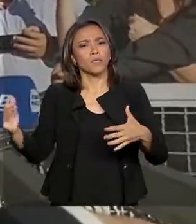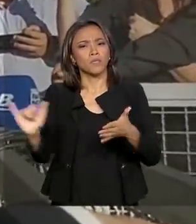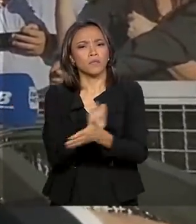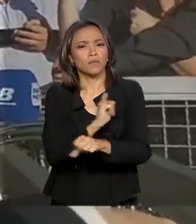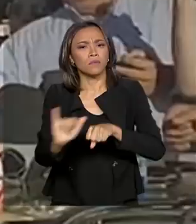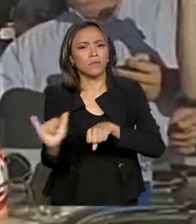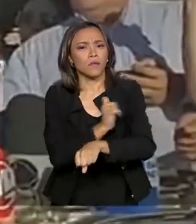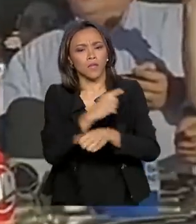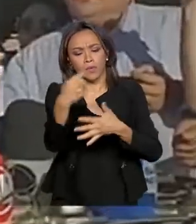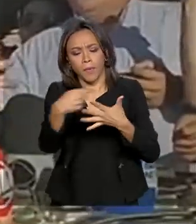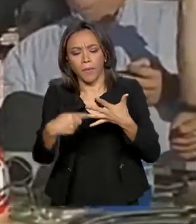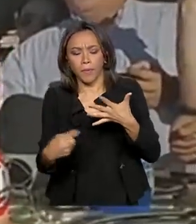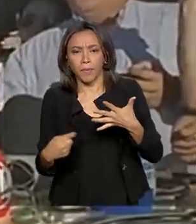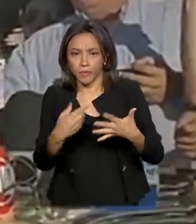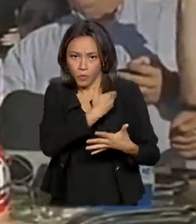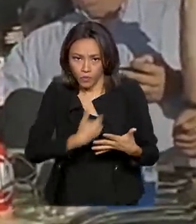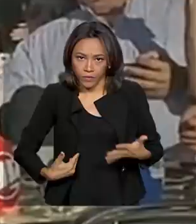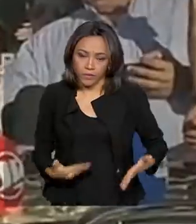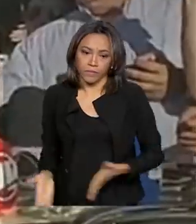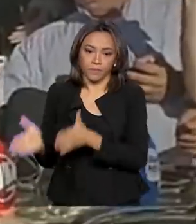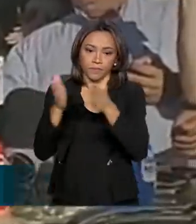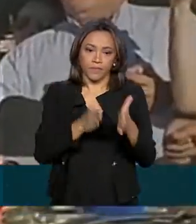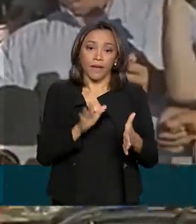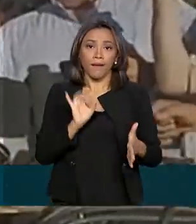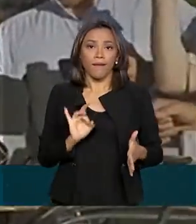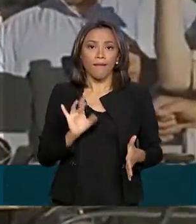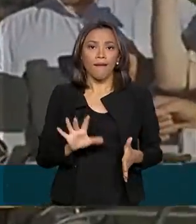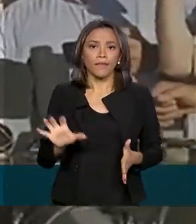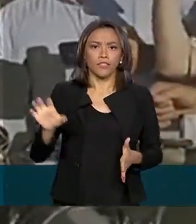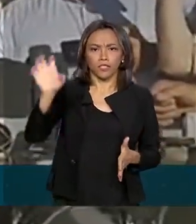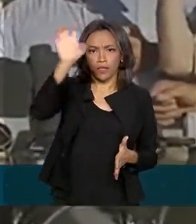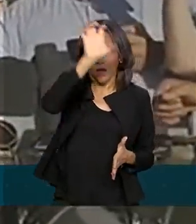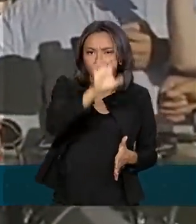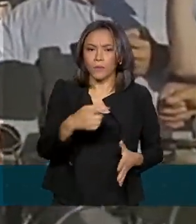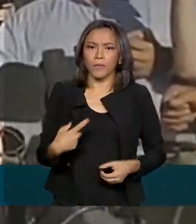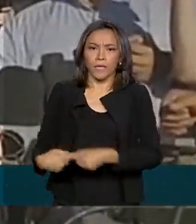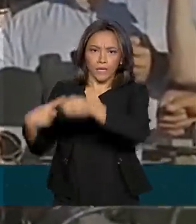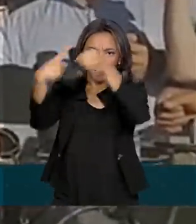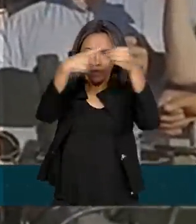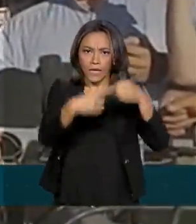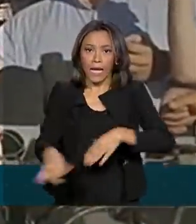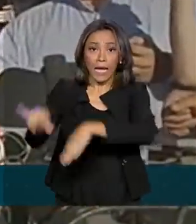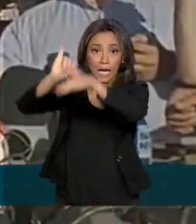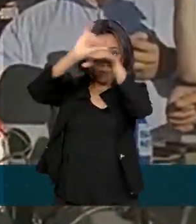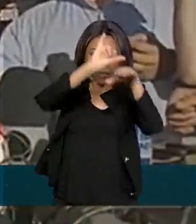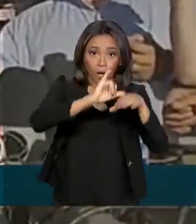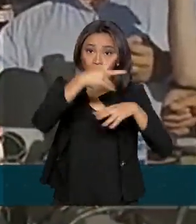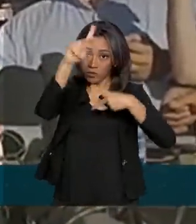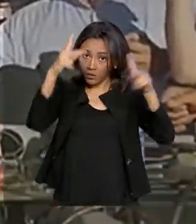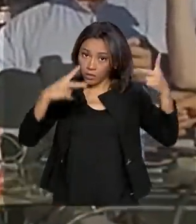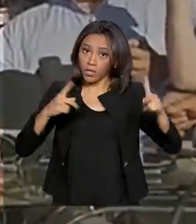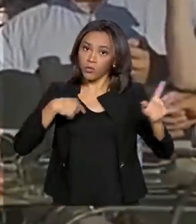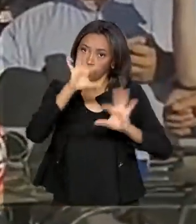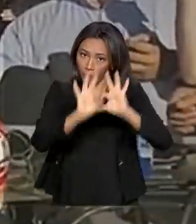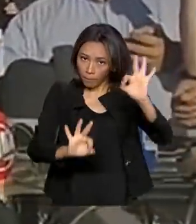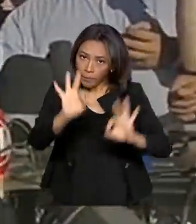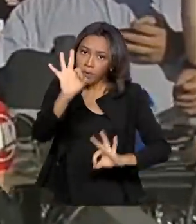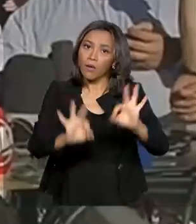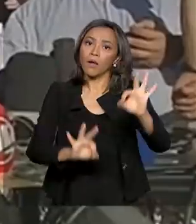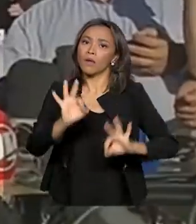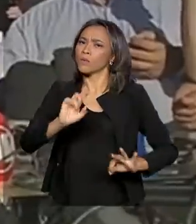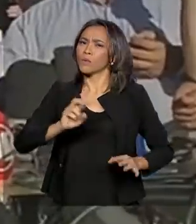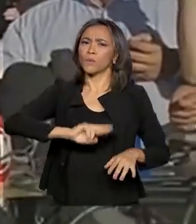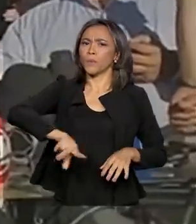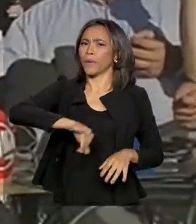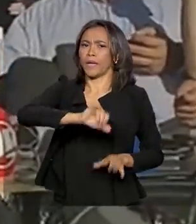pelo governo. Cada estado, cada capital e cada município tem o seu plano de contingência. Não é a primeira